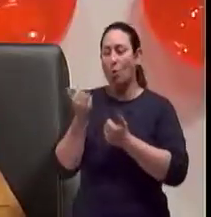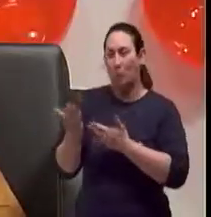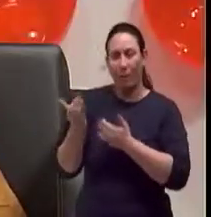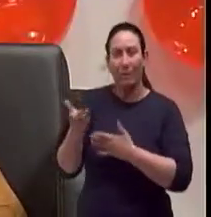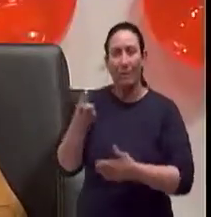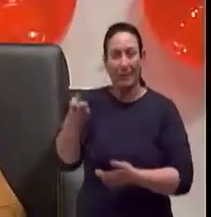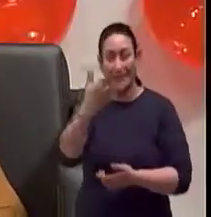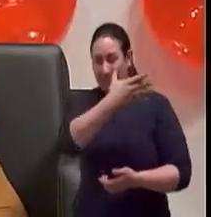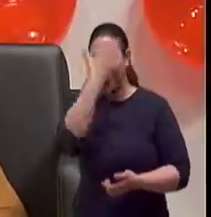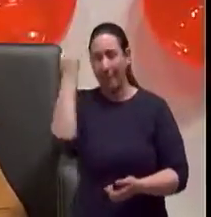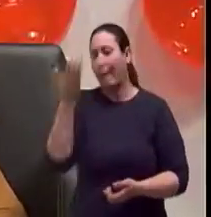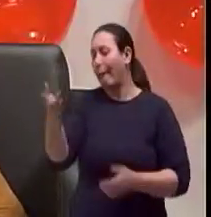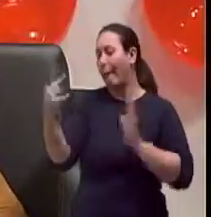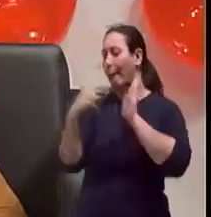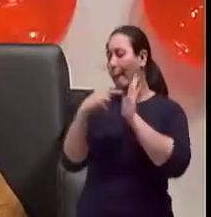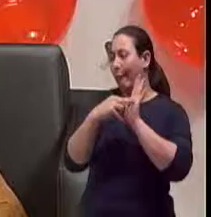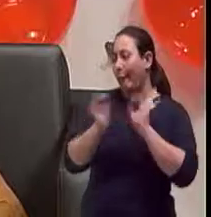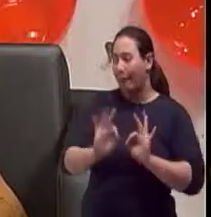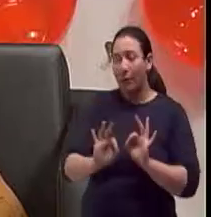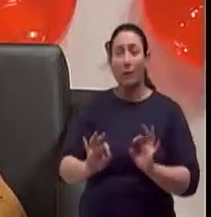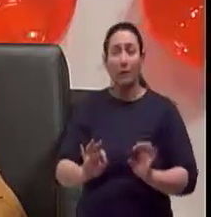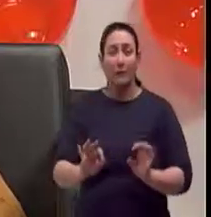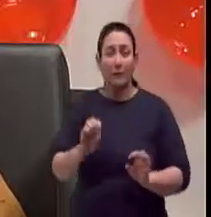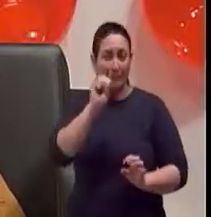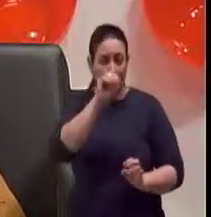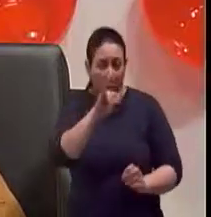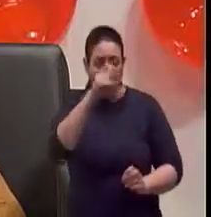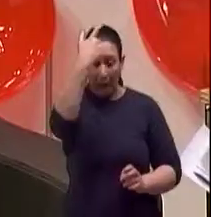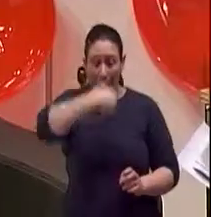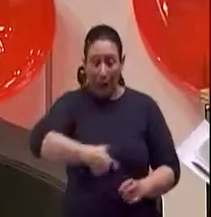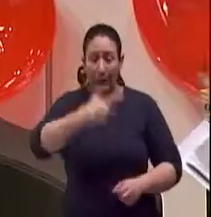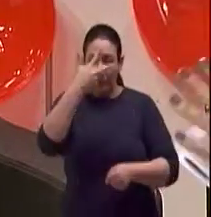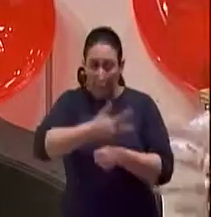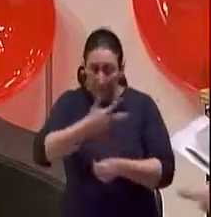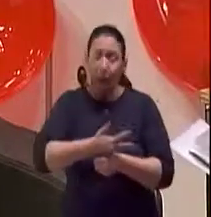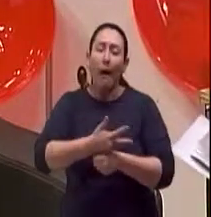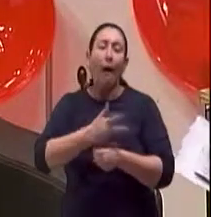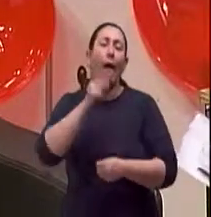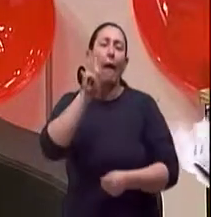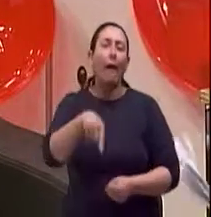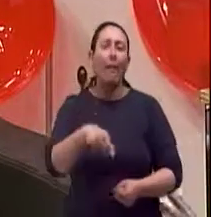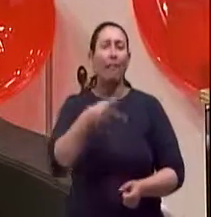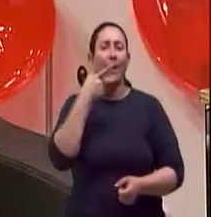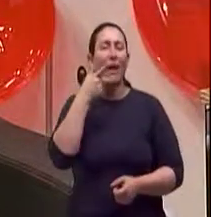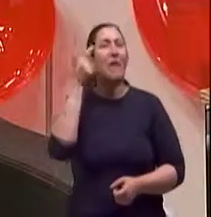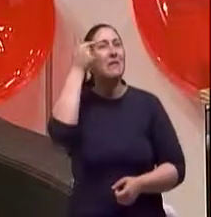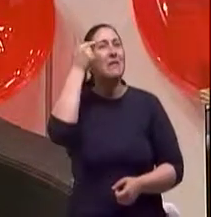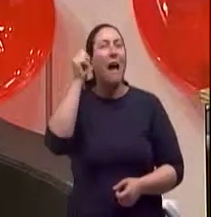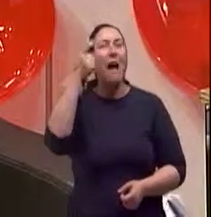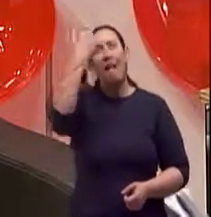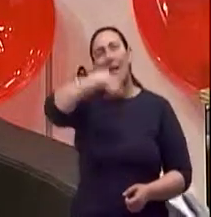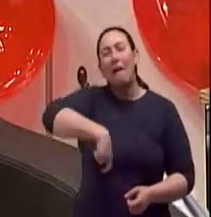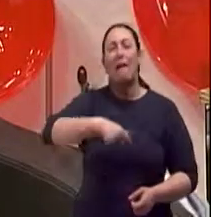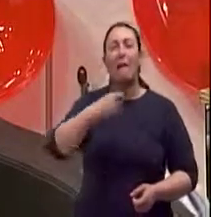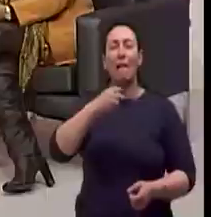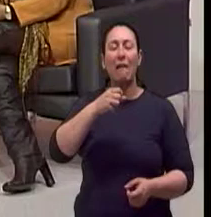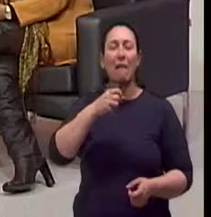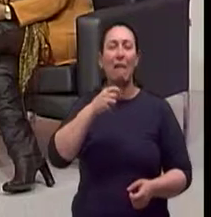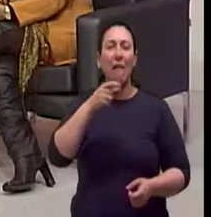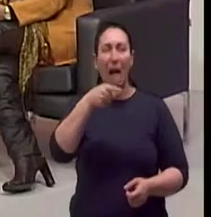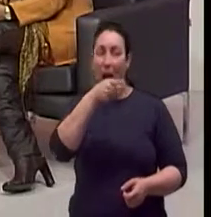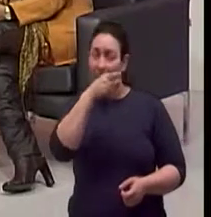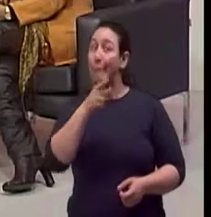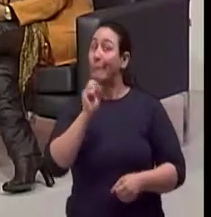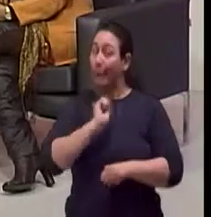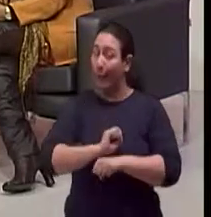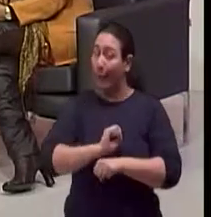diz que é desatenção. Quando passou dos 50 e esquece, já acham que é o alemão que está chegando, né? Exatamente. É o alemão.